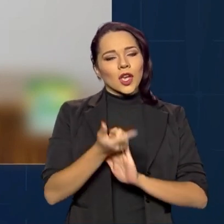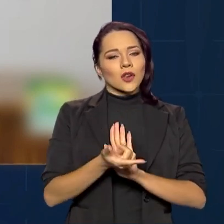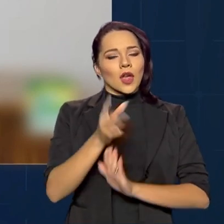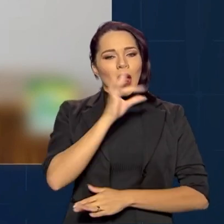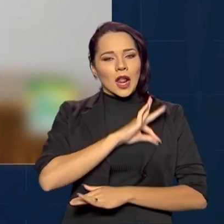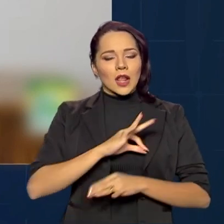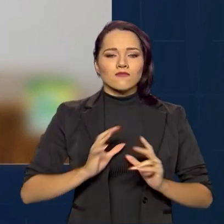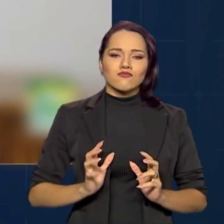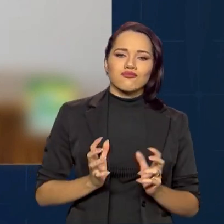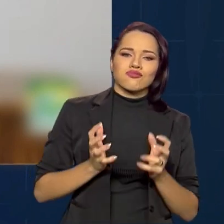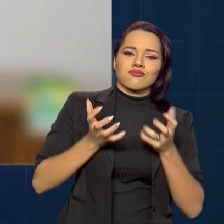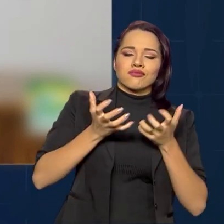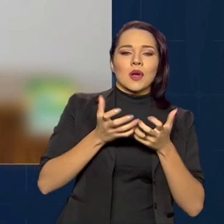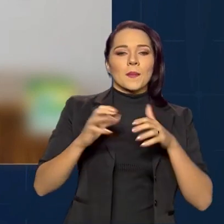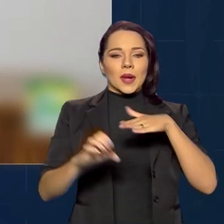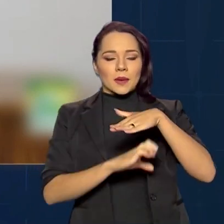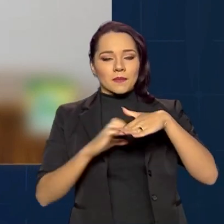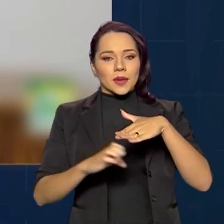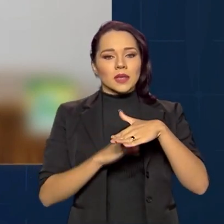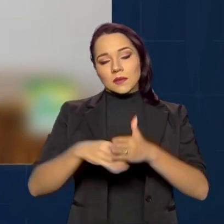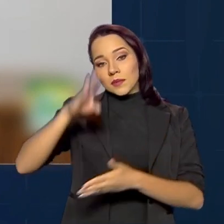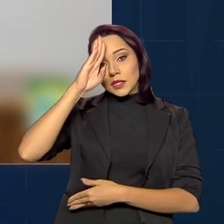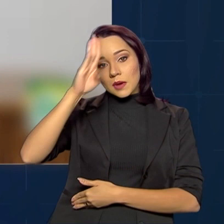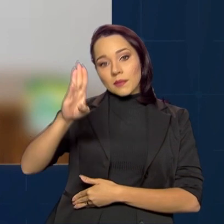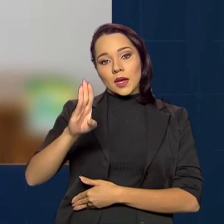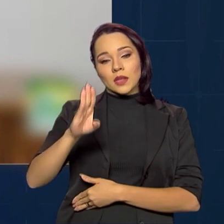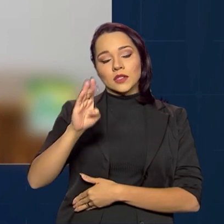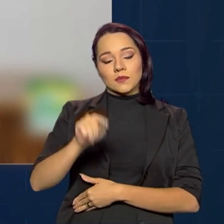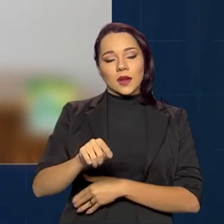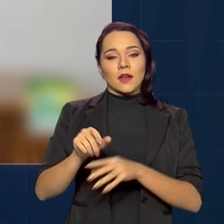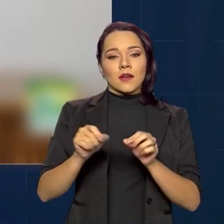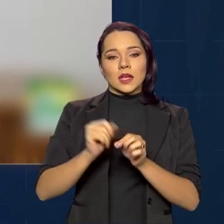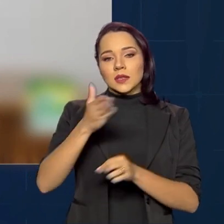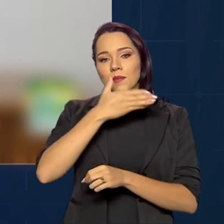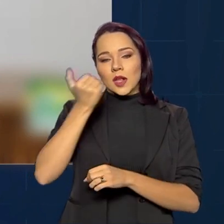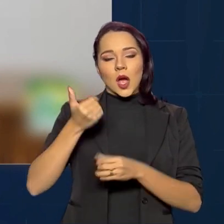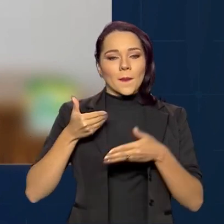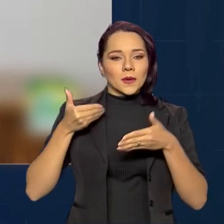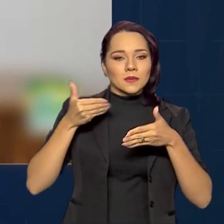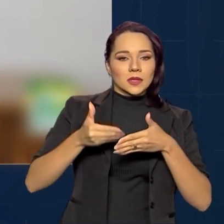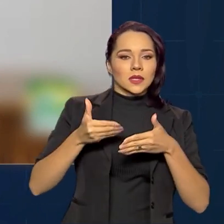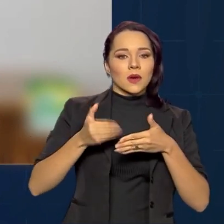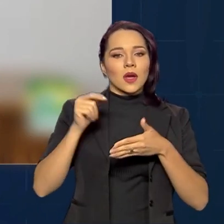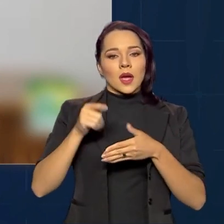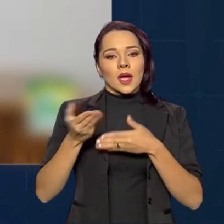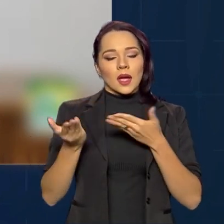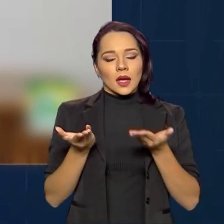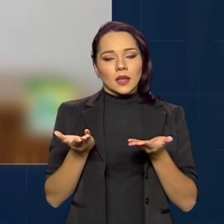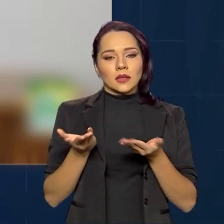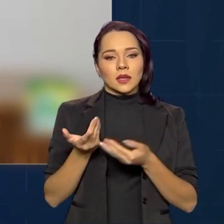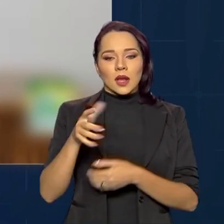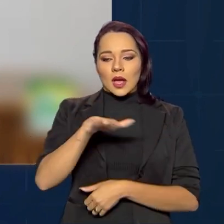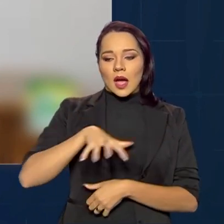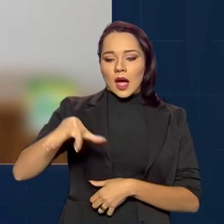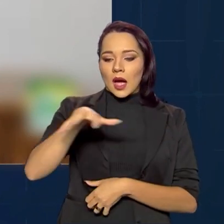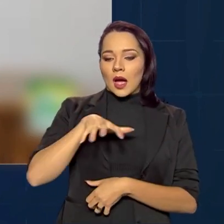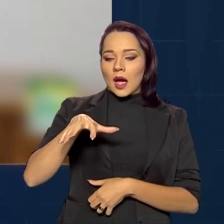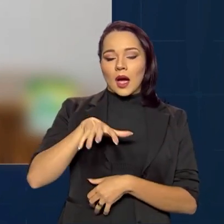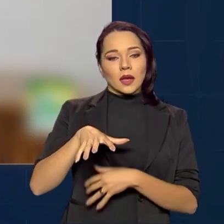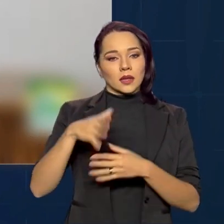gerando riqueza para empresas e, principalmente, fazendo a melhor aproximação entre setor